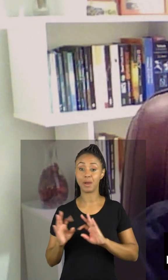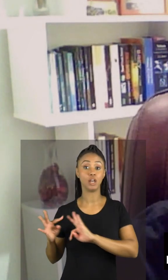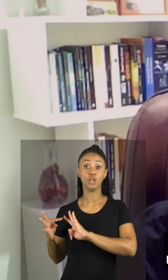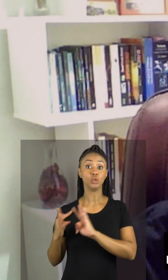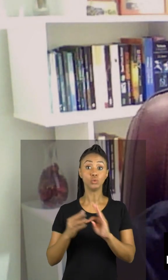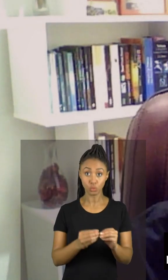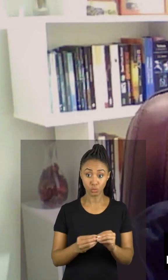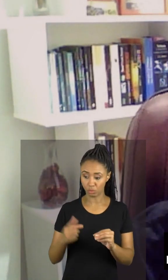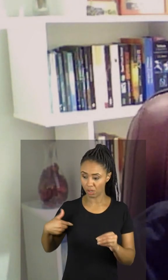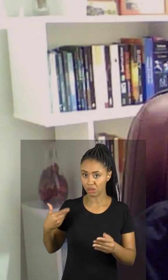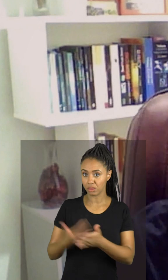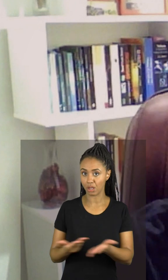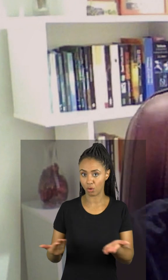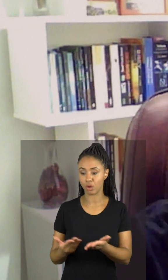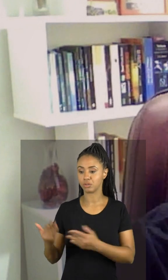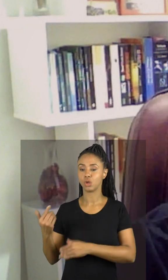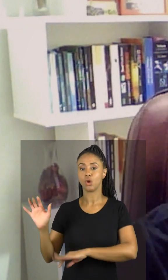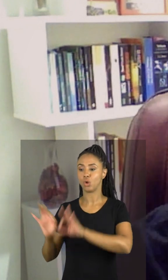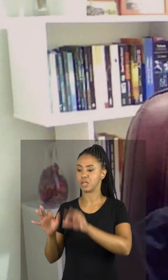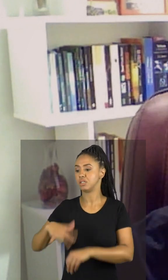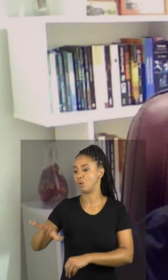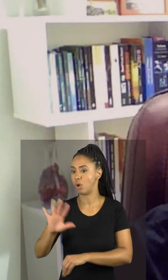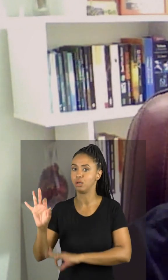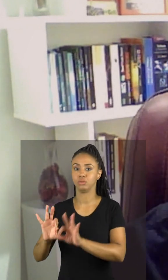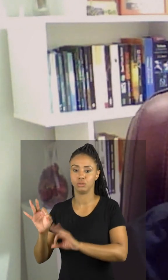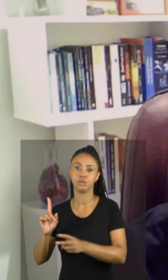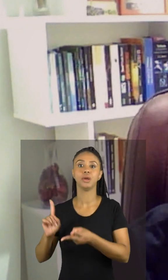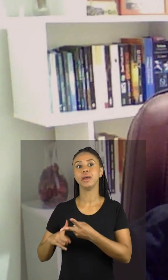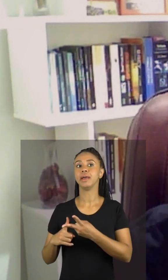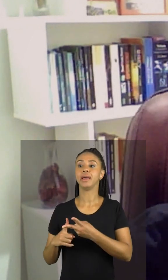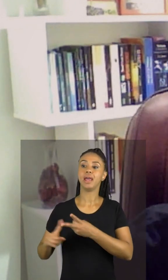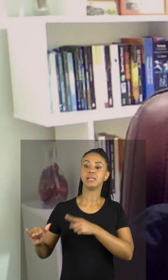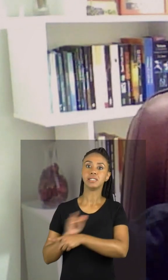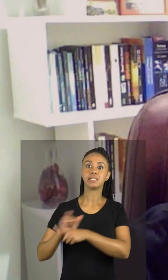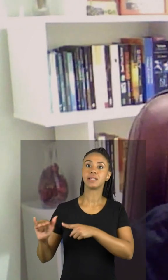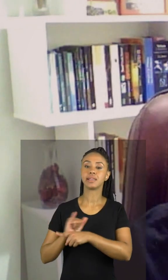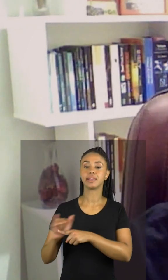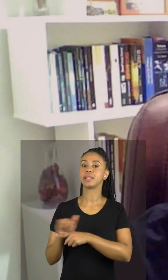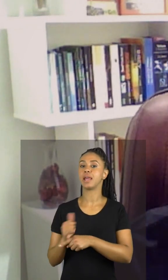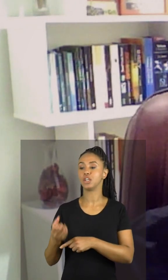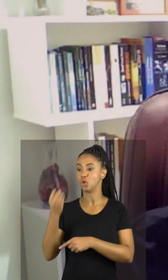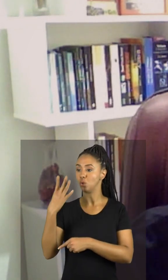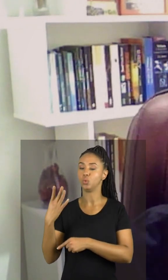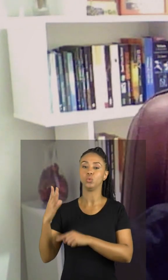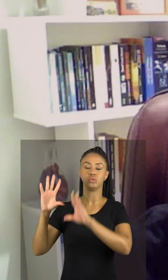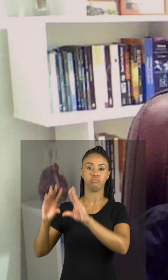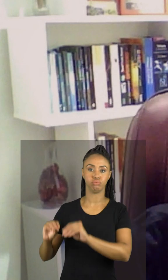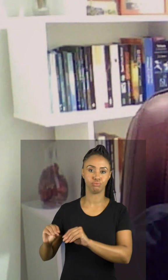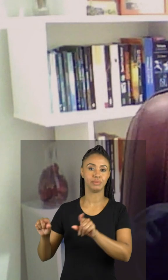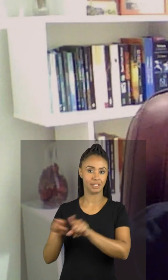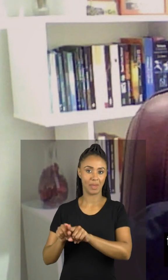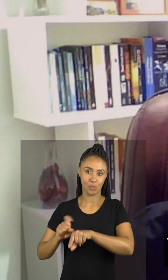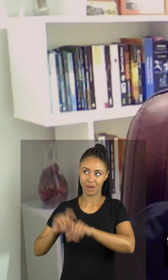relacionado à higiene do sono, que vai desde a organização do quarto até algumas medidas como se livrar da luz durante a